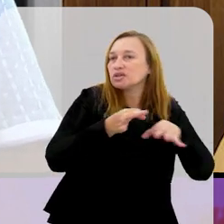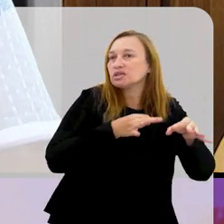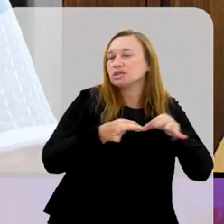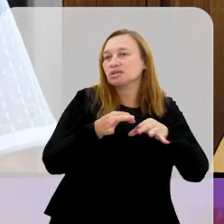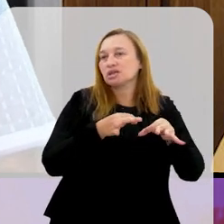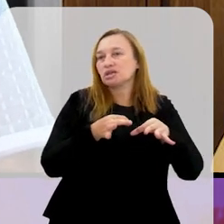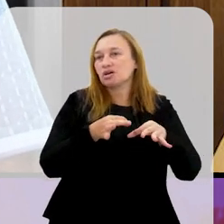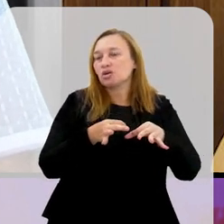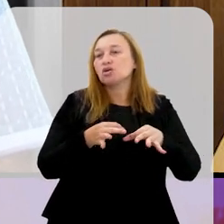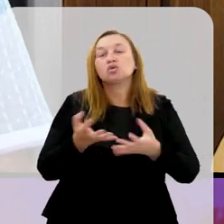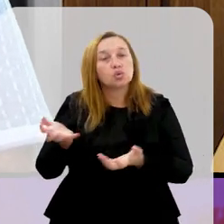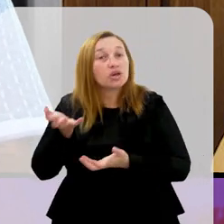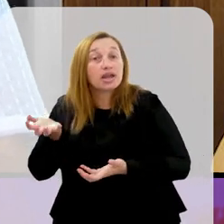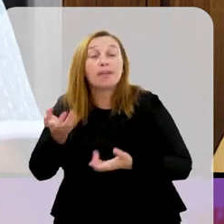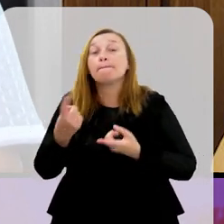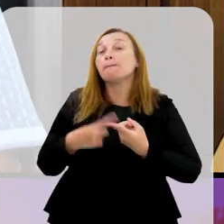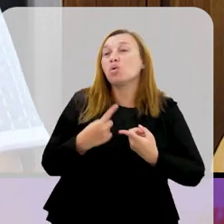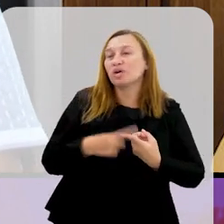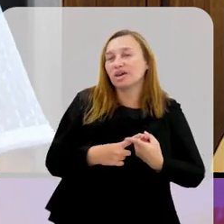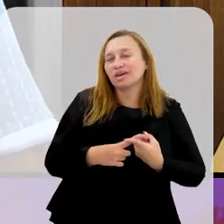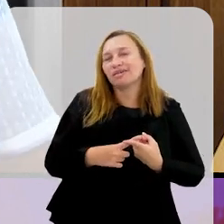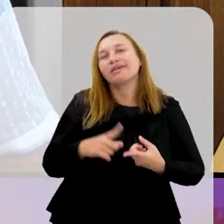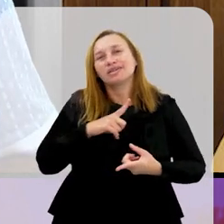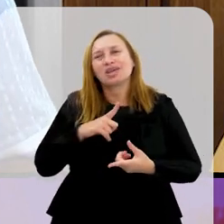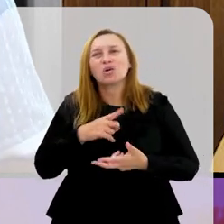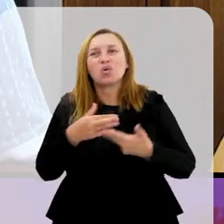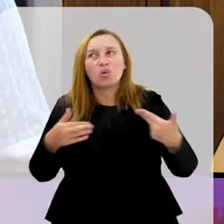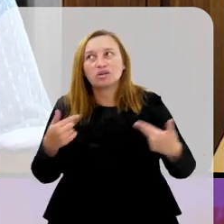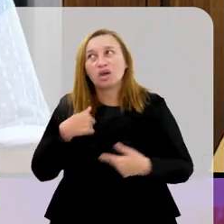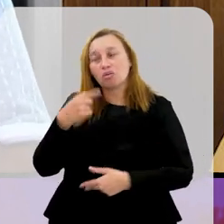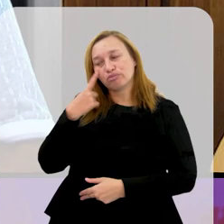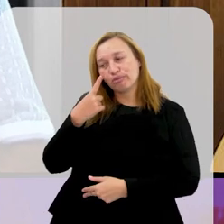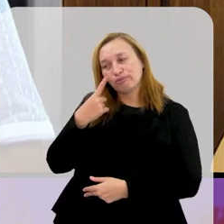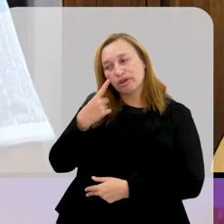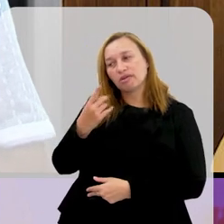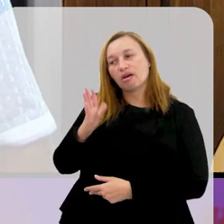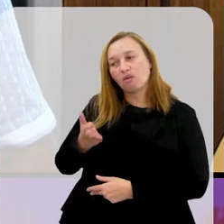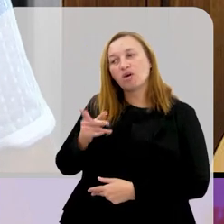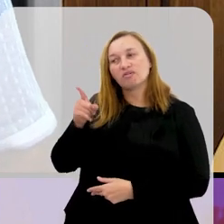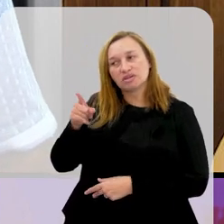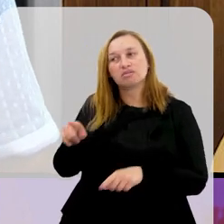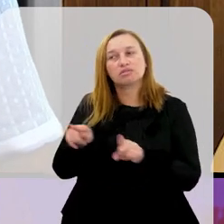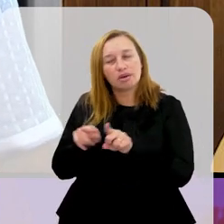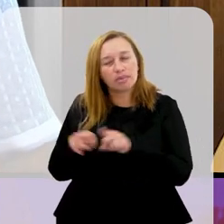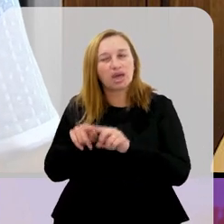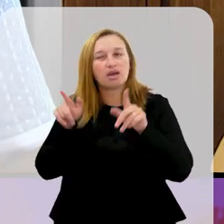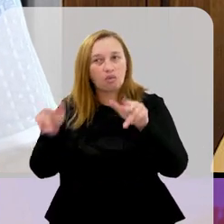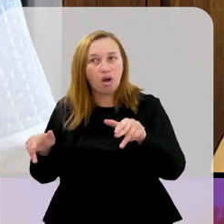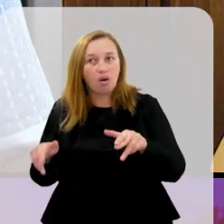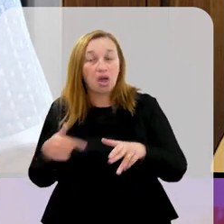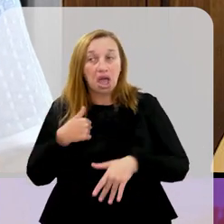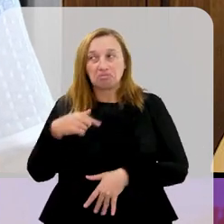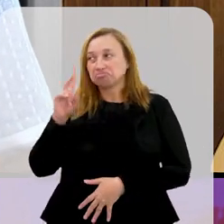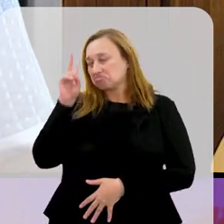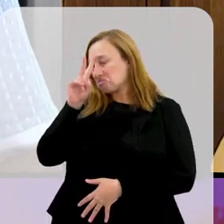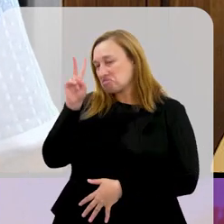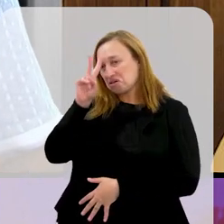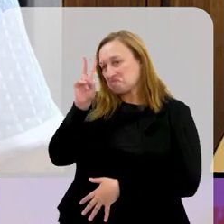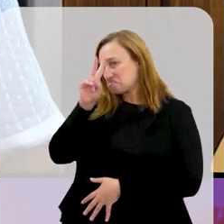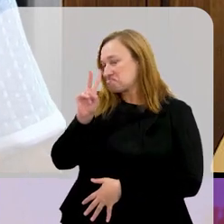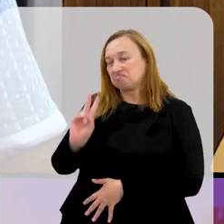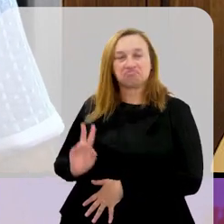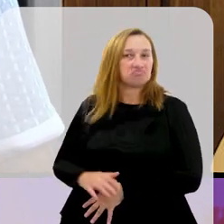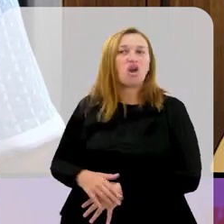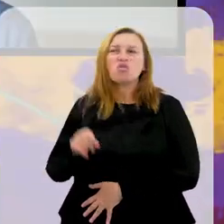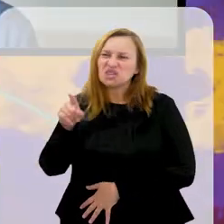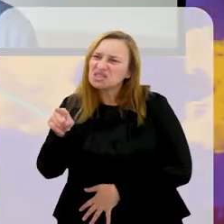da organização, do querer, porque tem coisas que eu estou começando a ver agora e você também da mesma forma.